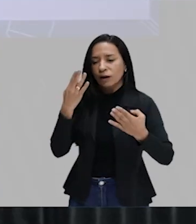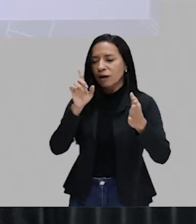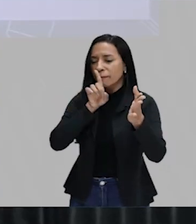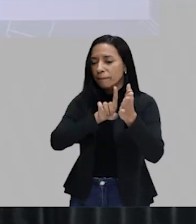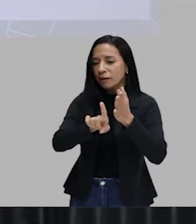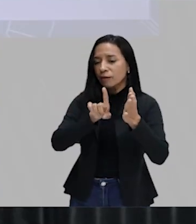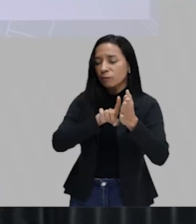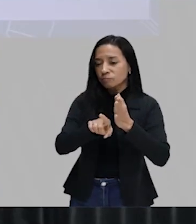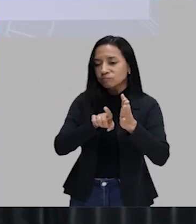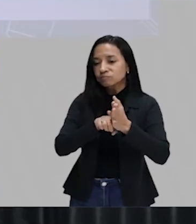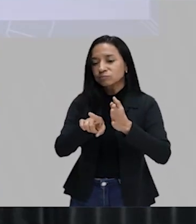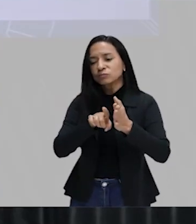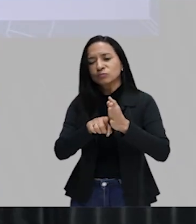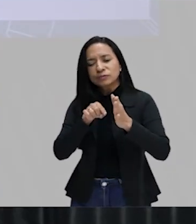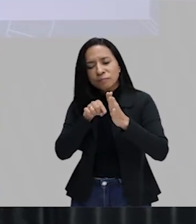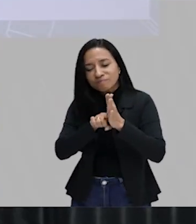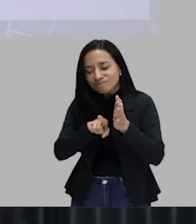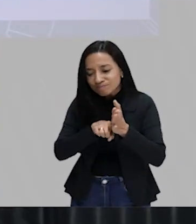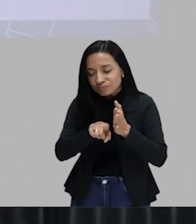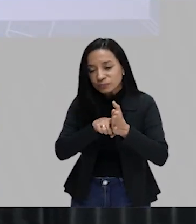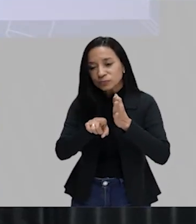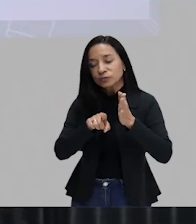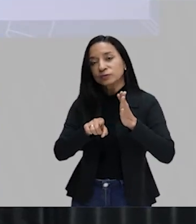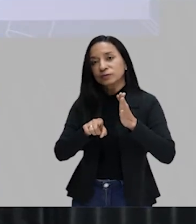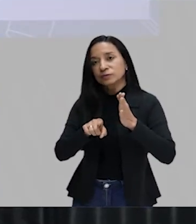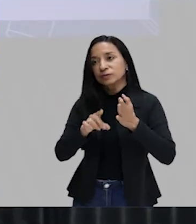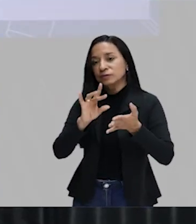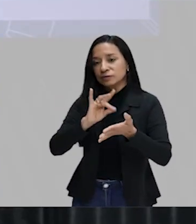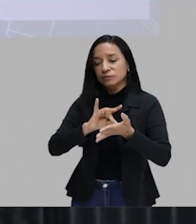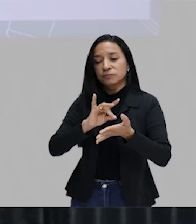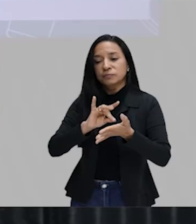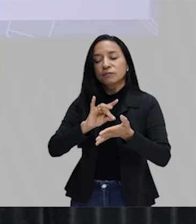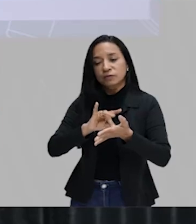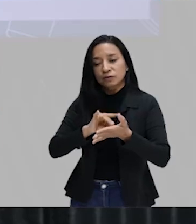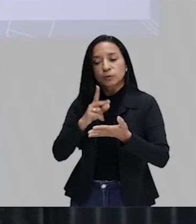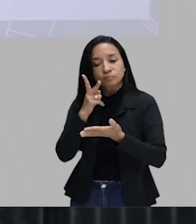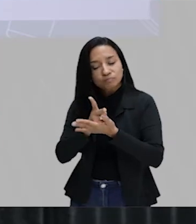perguntem, pesquisem. A verdade sempre aparece.